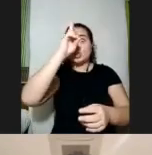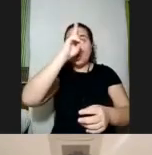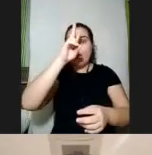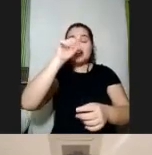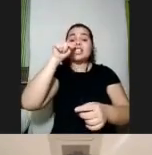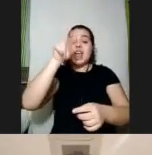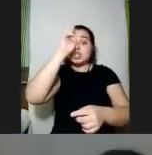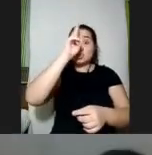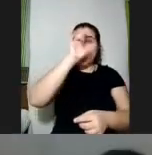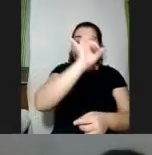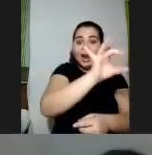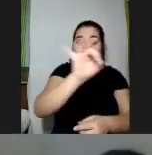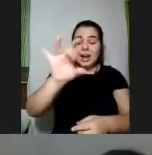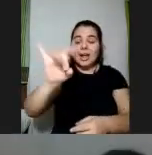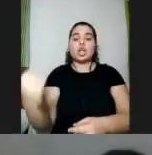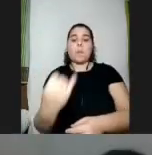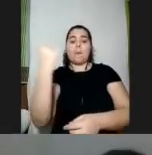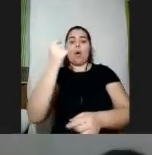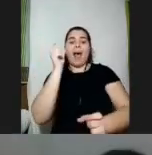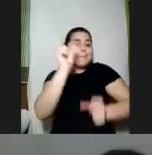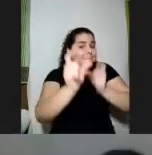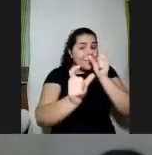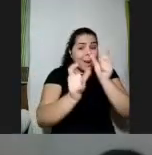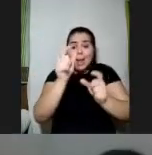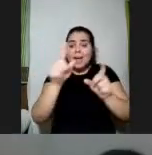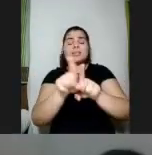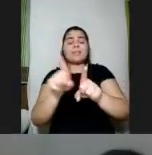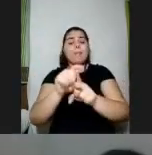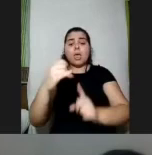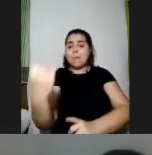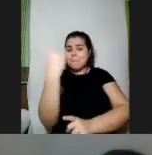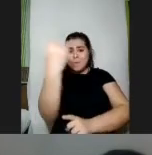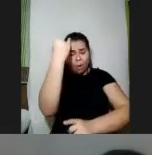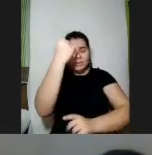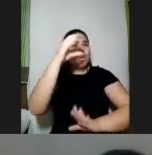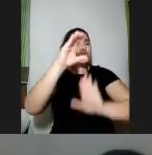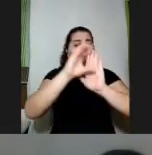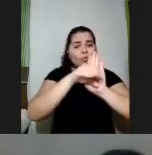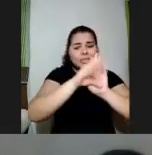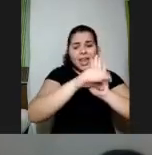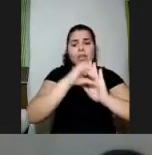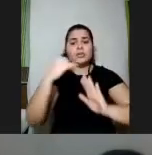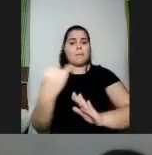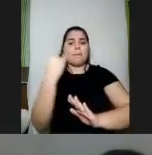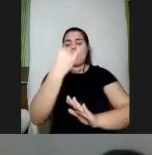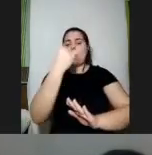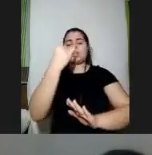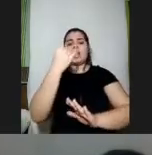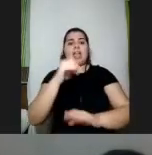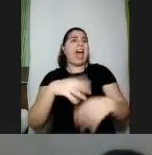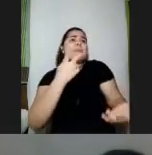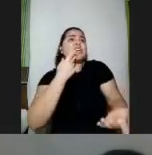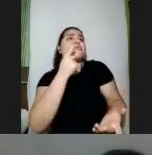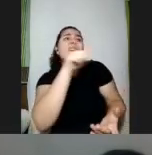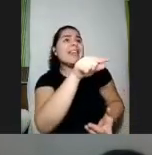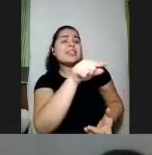as palavras também importam os conceitos importam os termos que a gente usa importam porque ainda quando a gente fala mas não foi isso